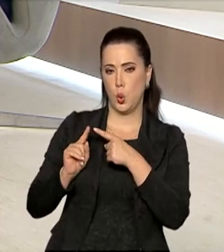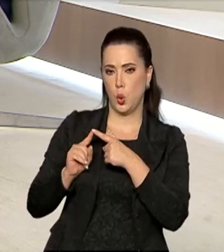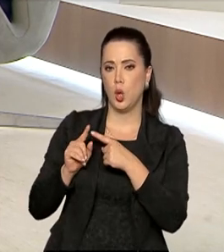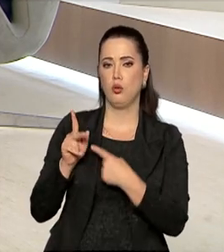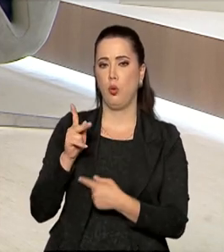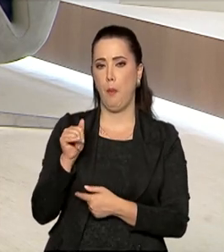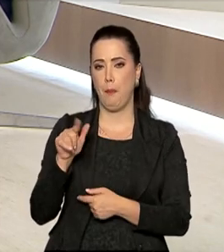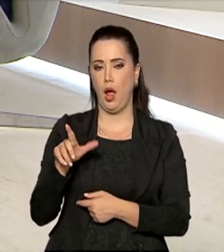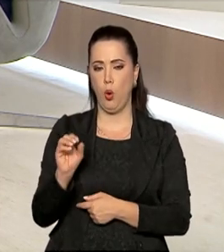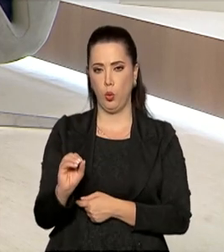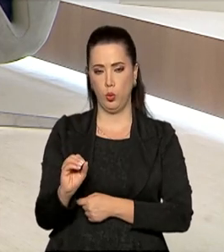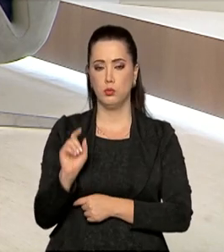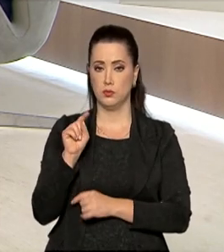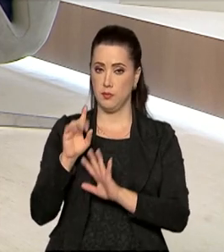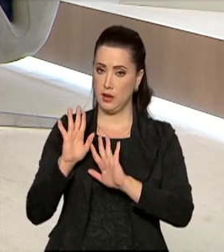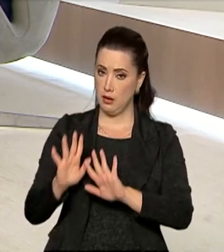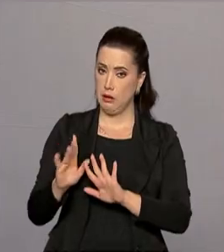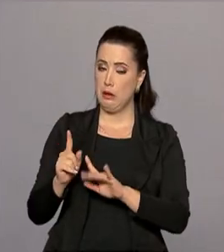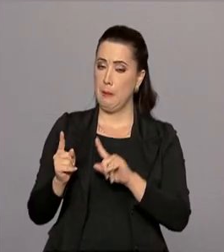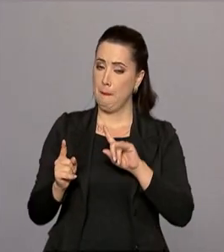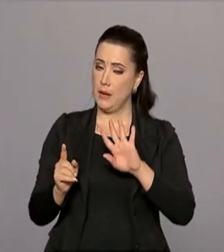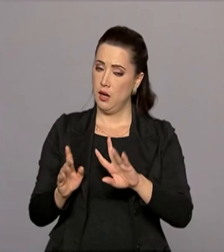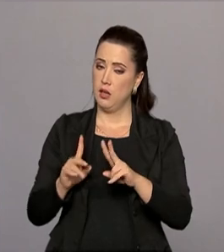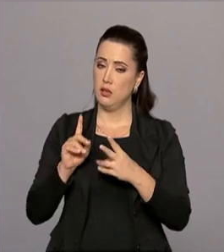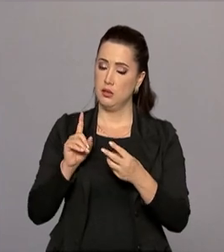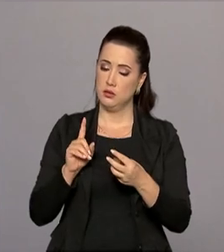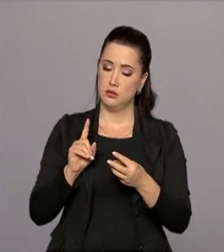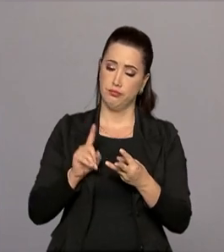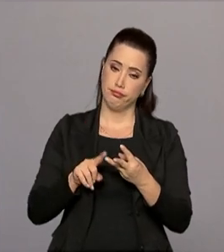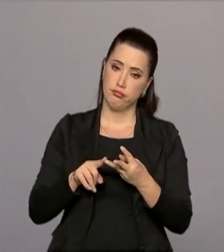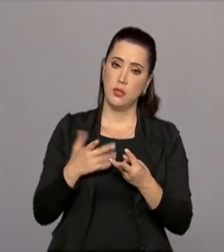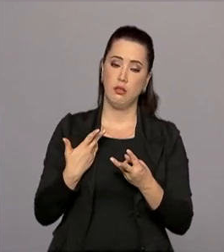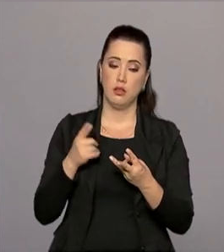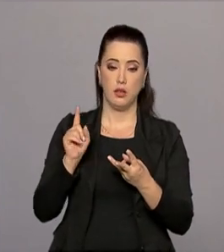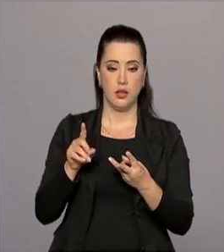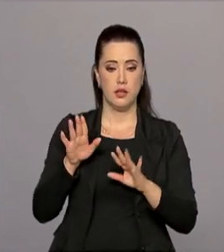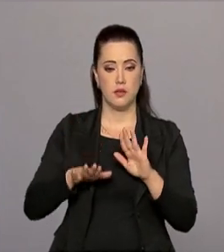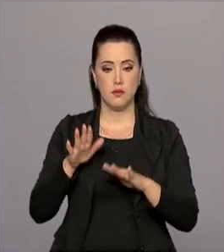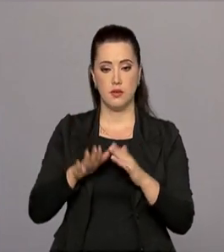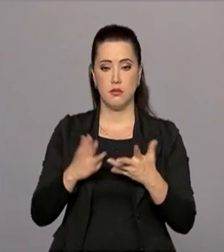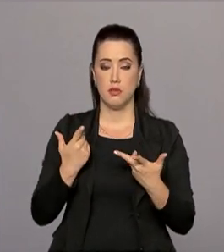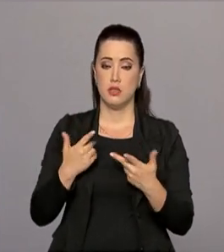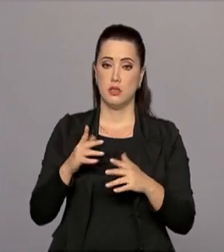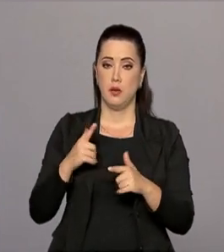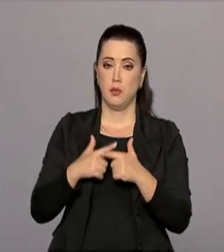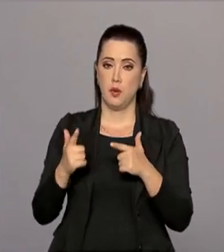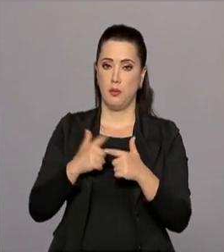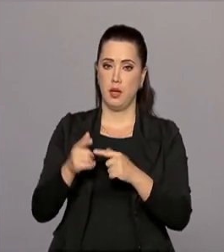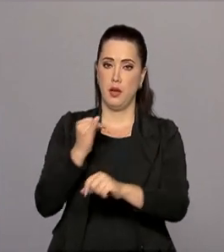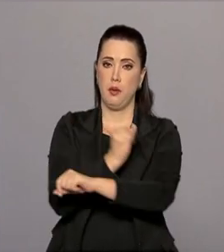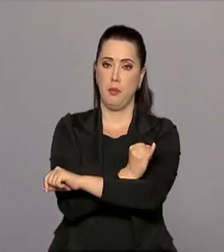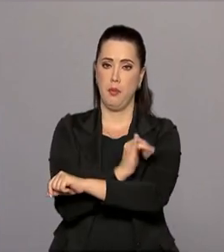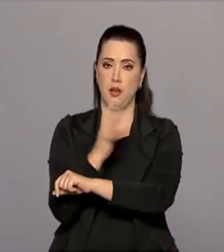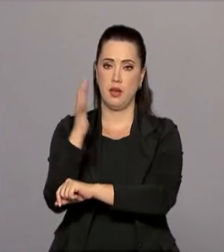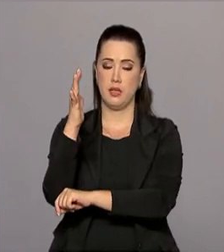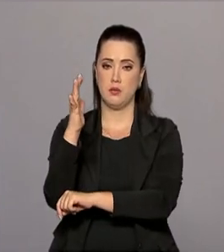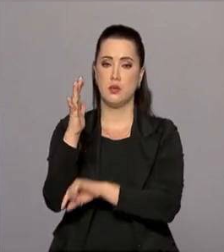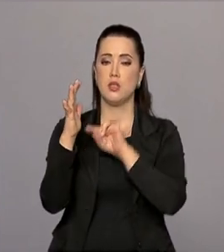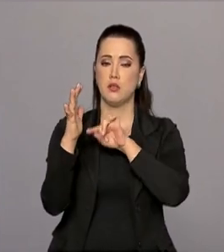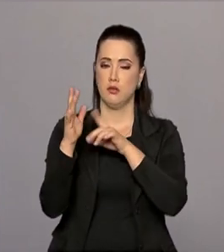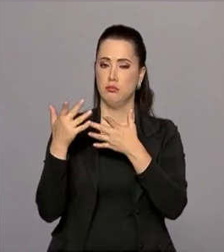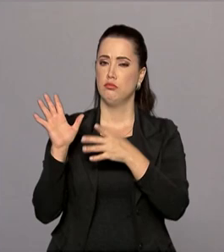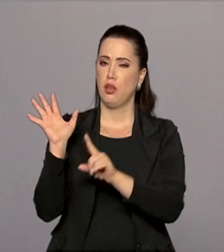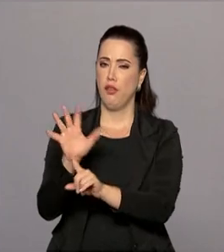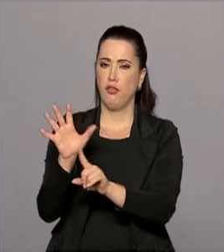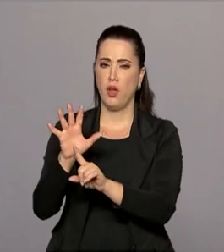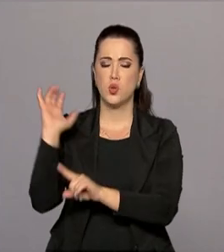nessas questões que ele colocou, mais um ponto que pega é a questão da licença ambiental, da exploração, dos impactos